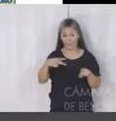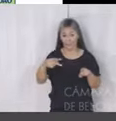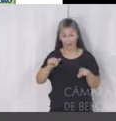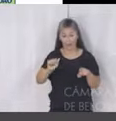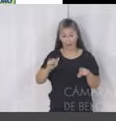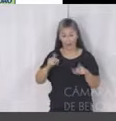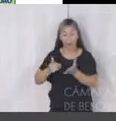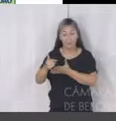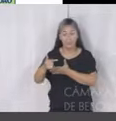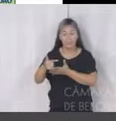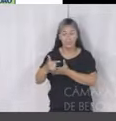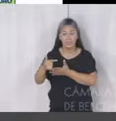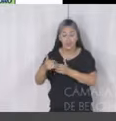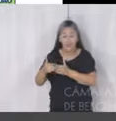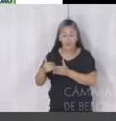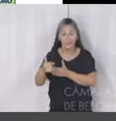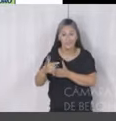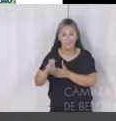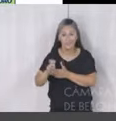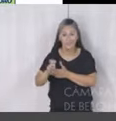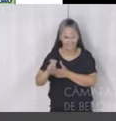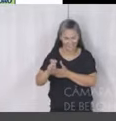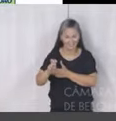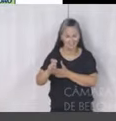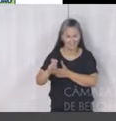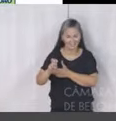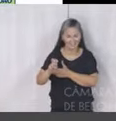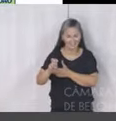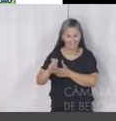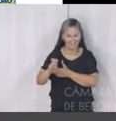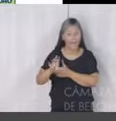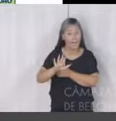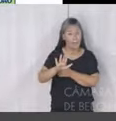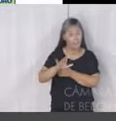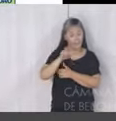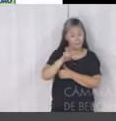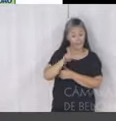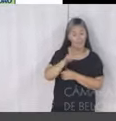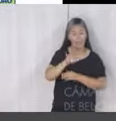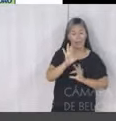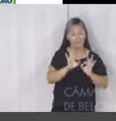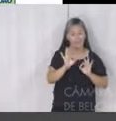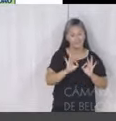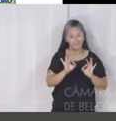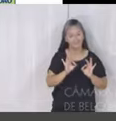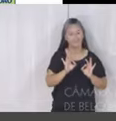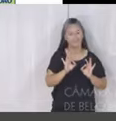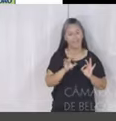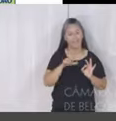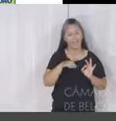até 25. Mas como ele é um instrumento de planejamento e tem grande